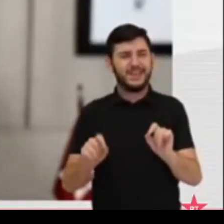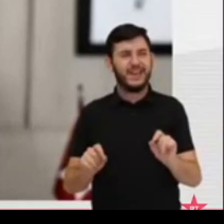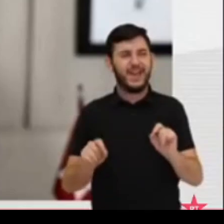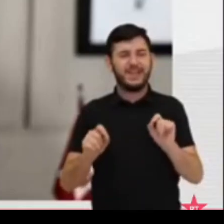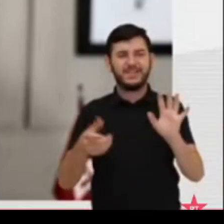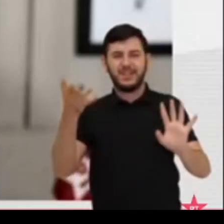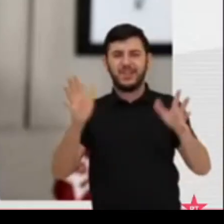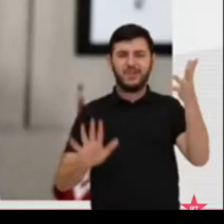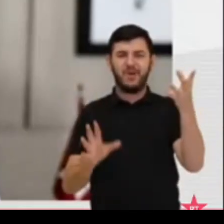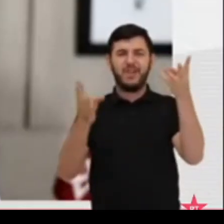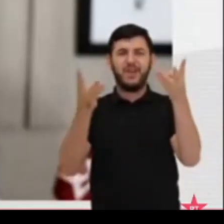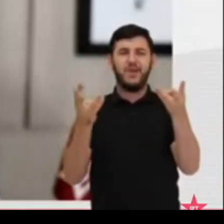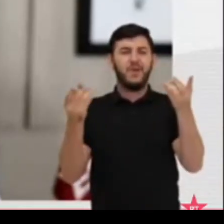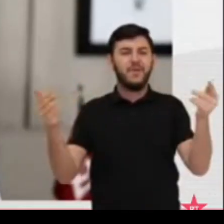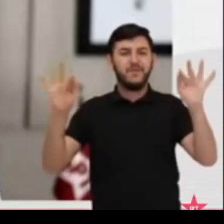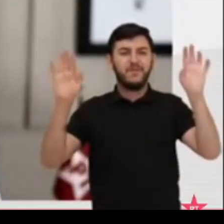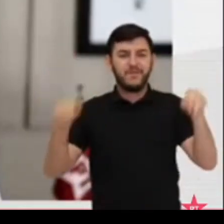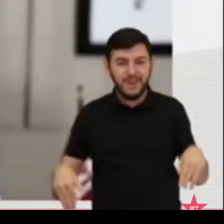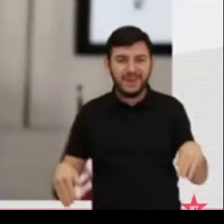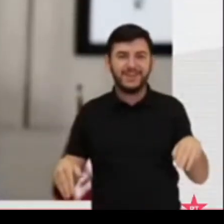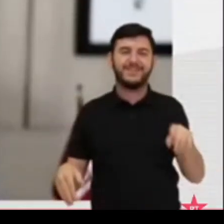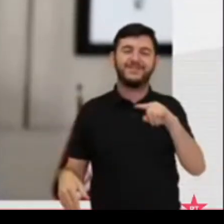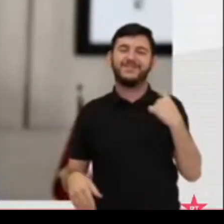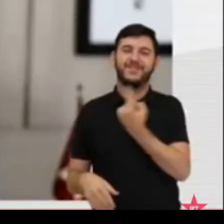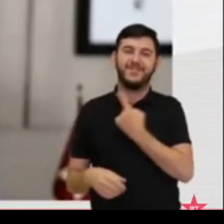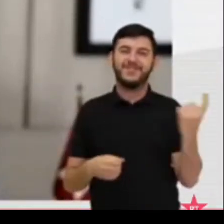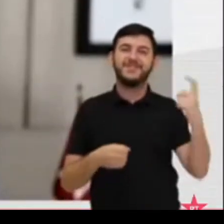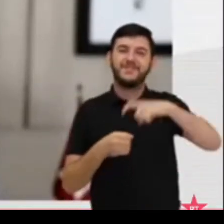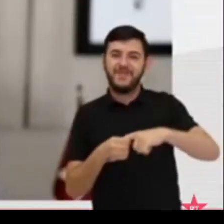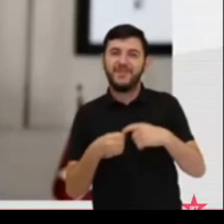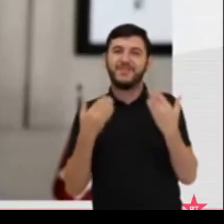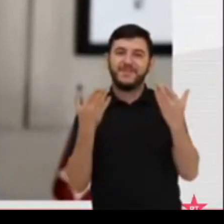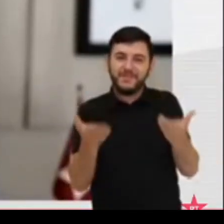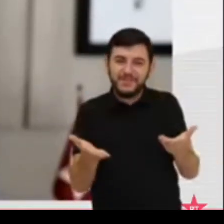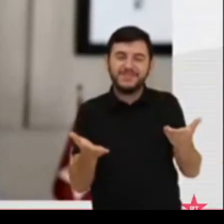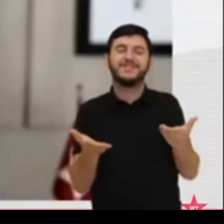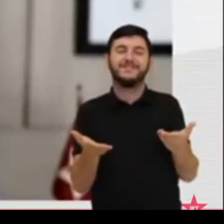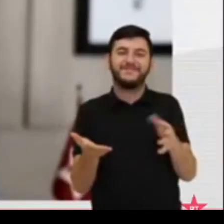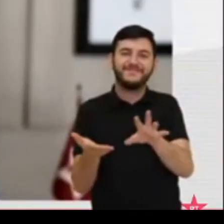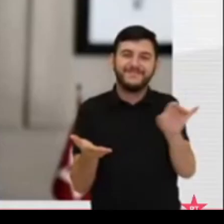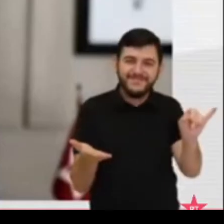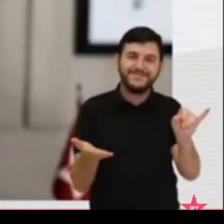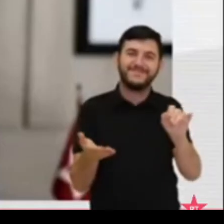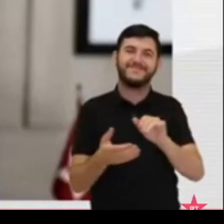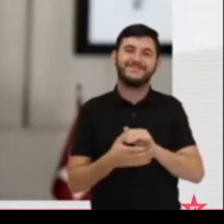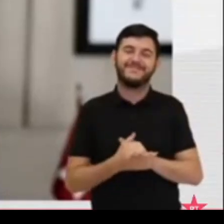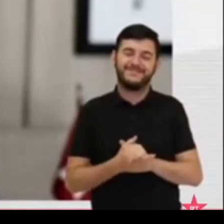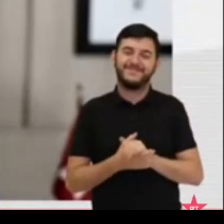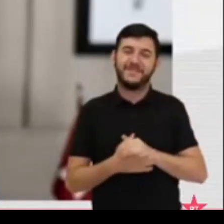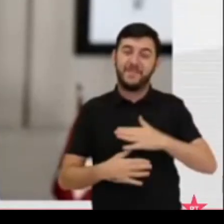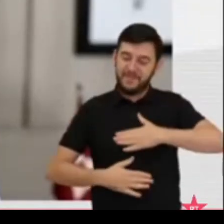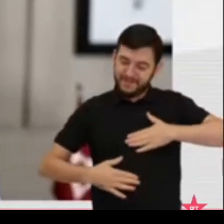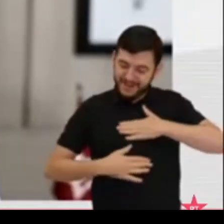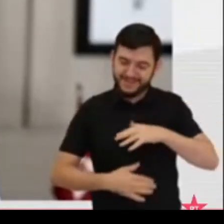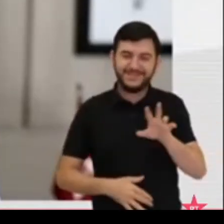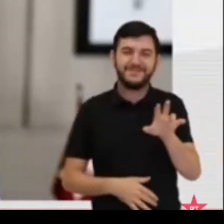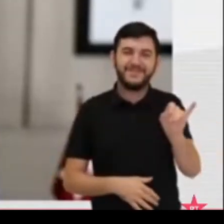felicidade de recebê-lo de volta ao Brasil. Querido Jean Willis,